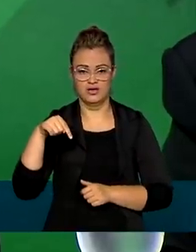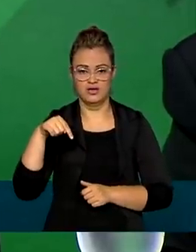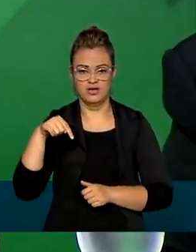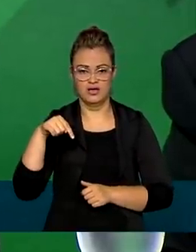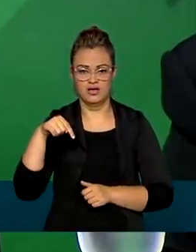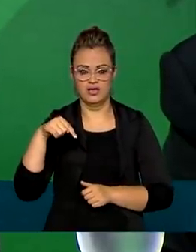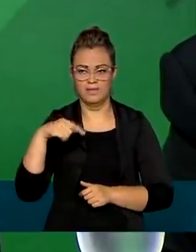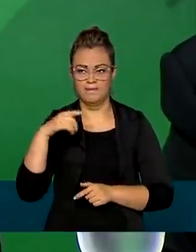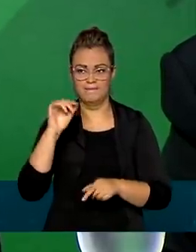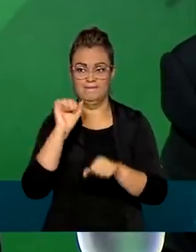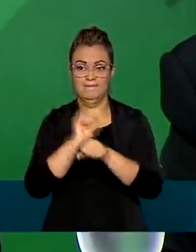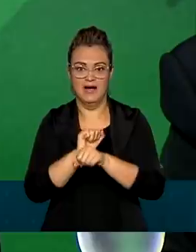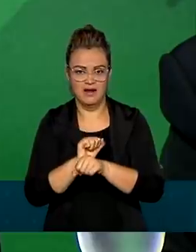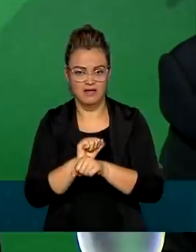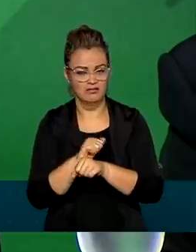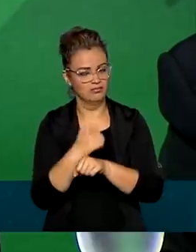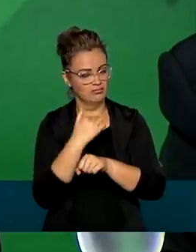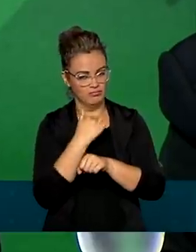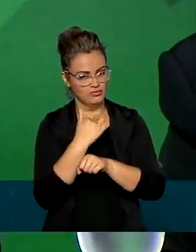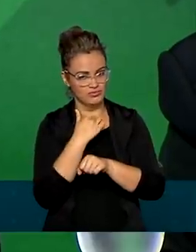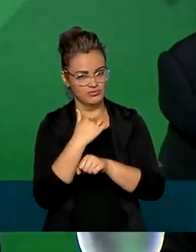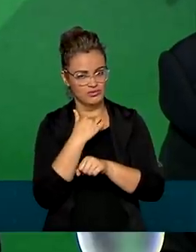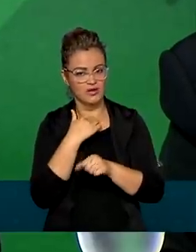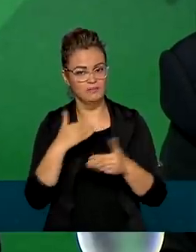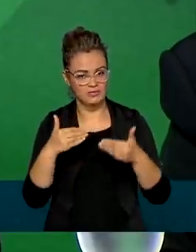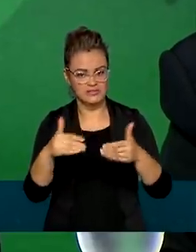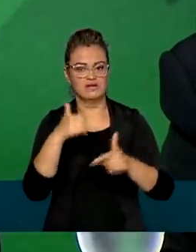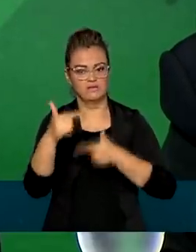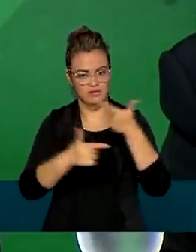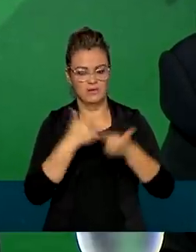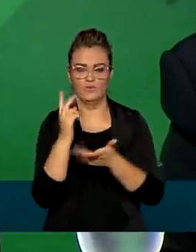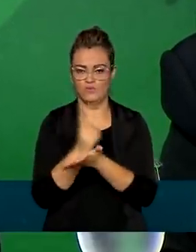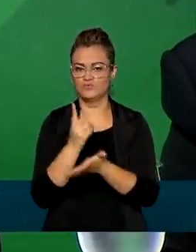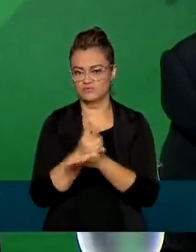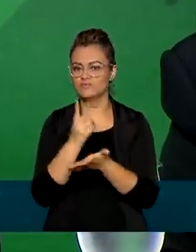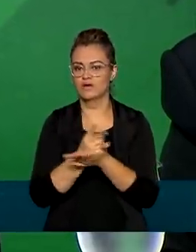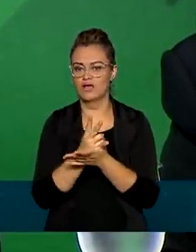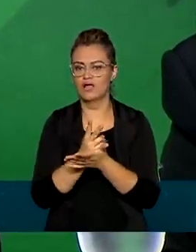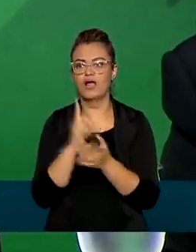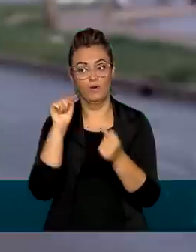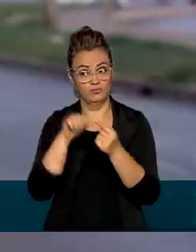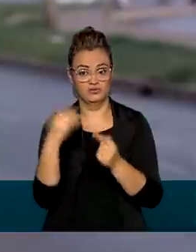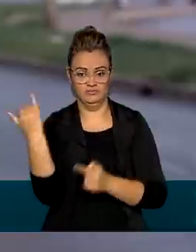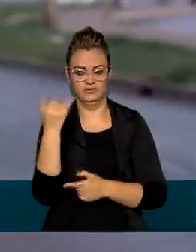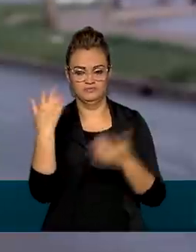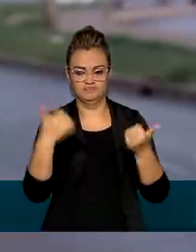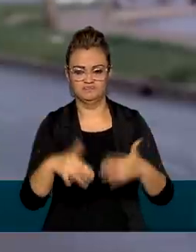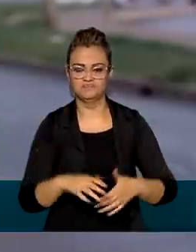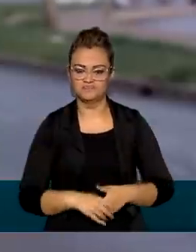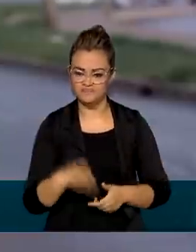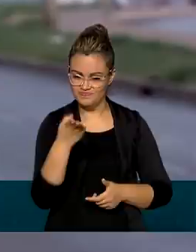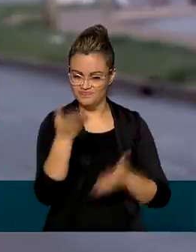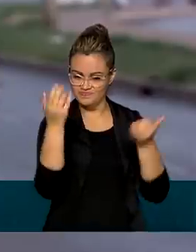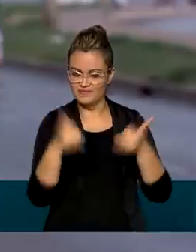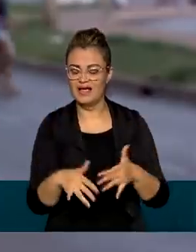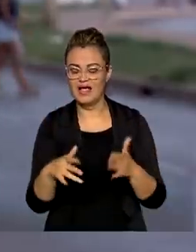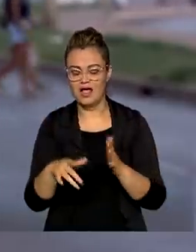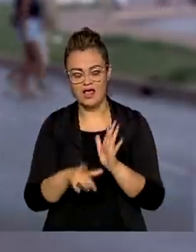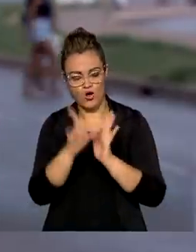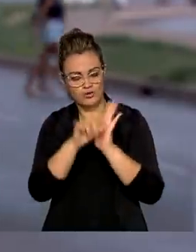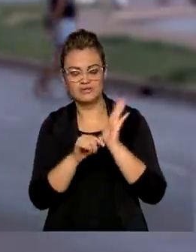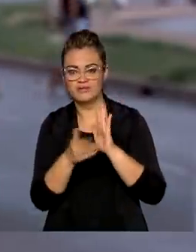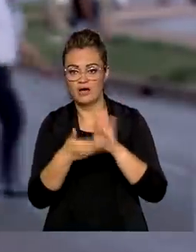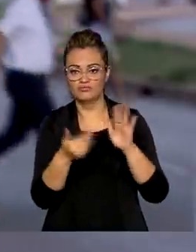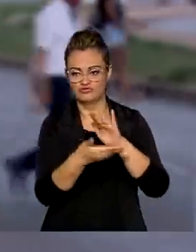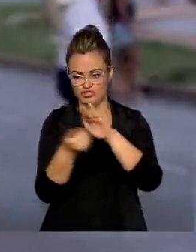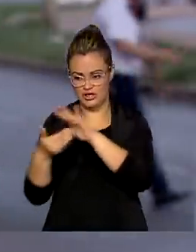termos parada em nenhum dos ministérios. Esse é um ponto importante. Os cortes no orçamento não